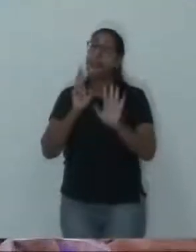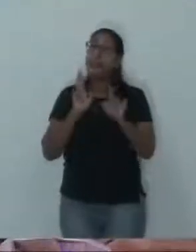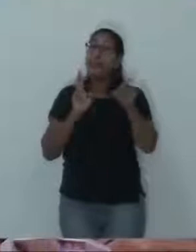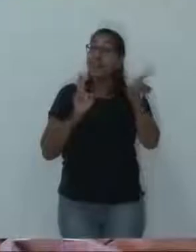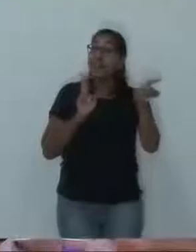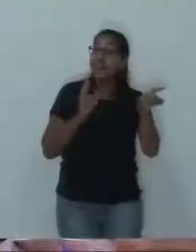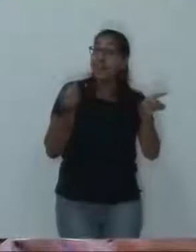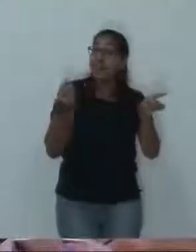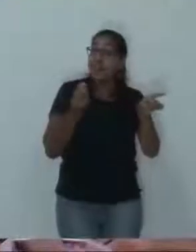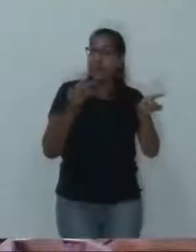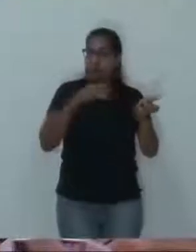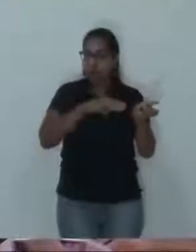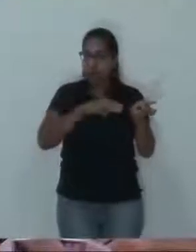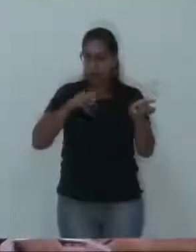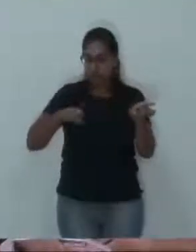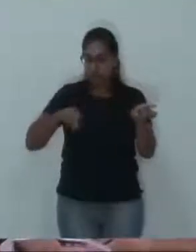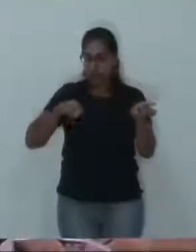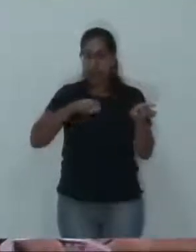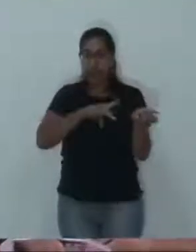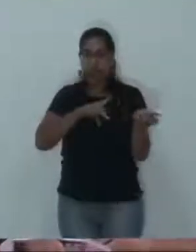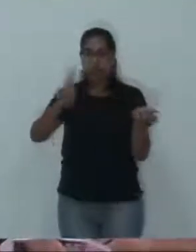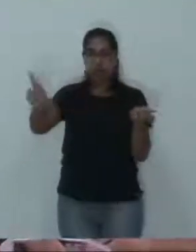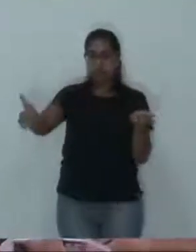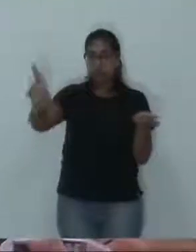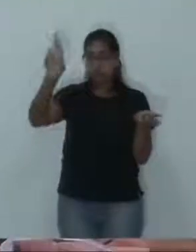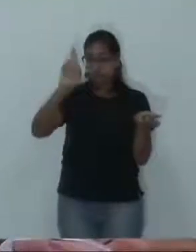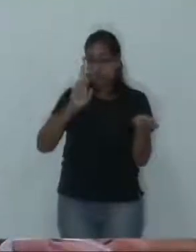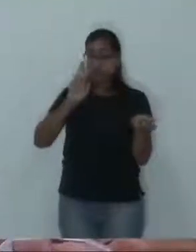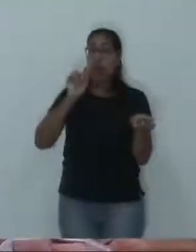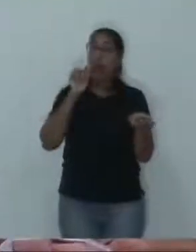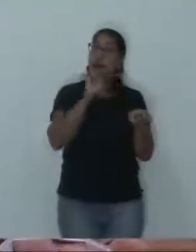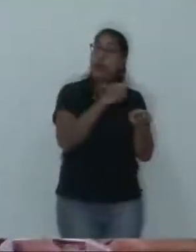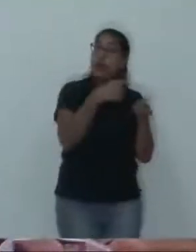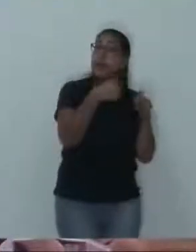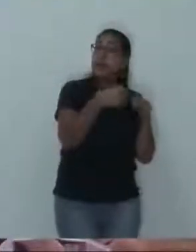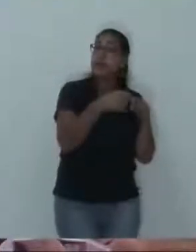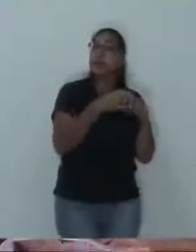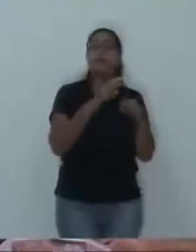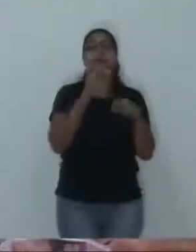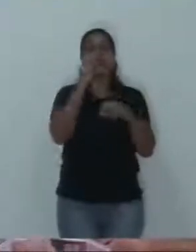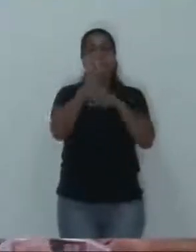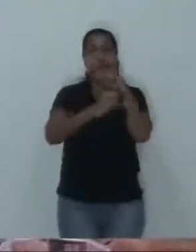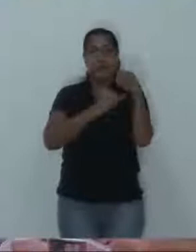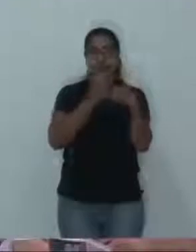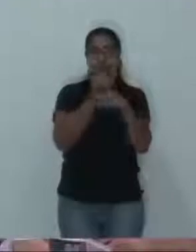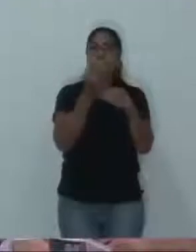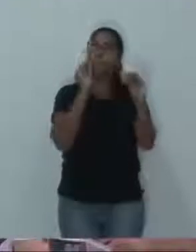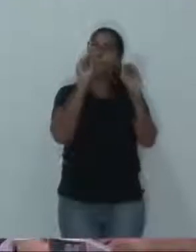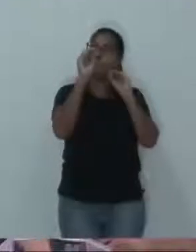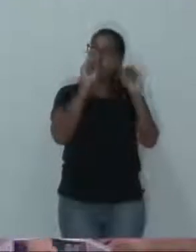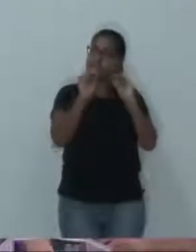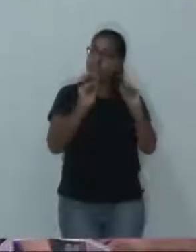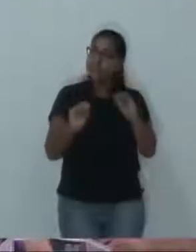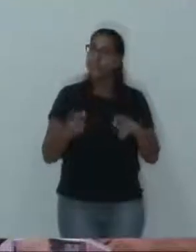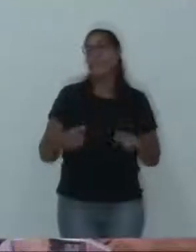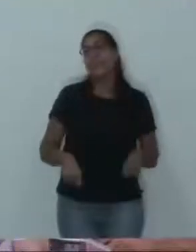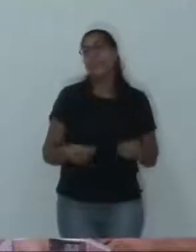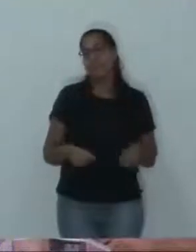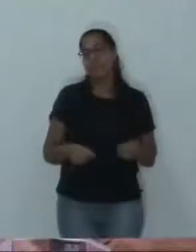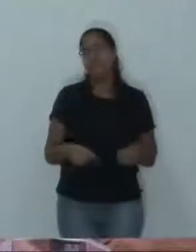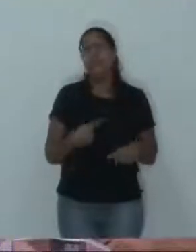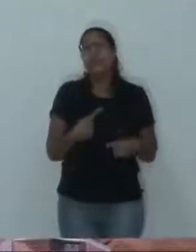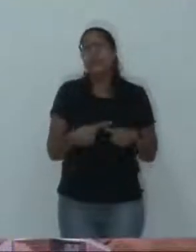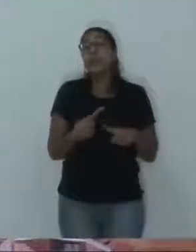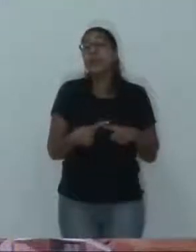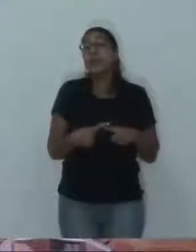que tomar a resposta no MP, ele ir no público dele e postar também o resultado. Porque ele não foi